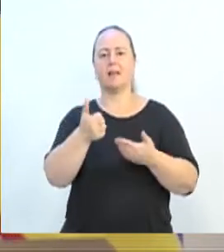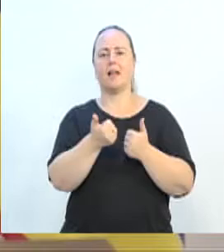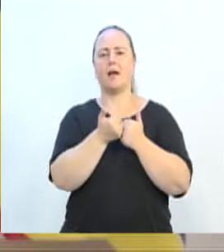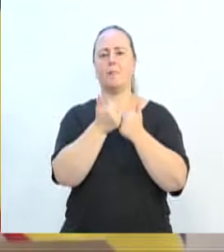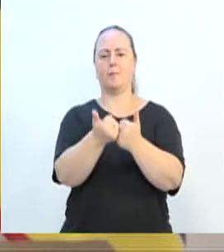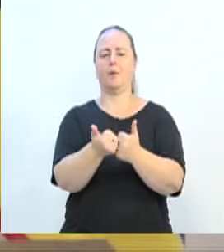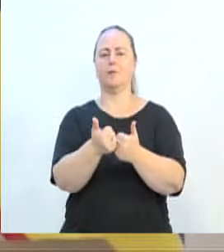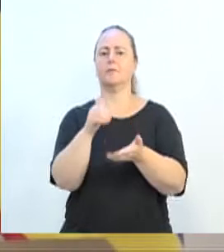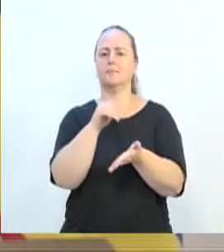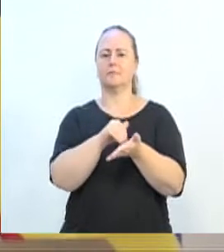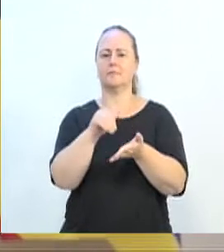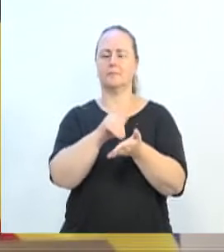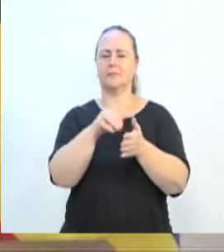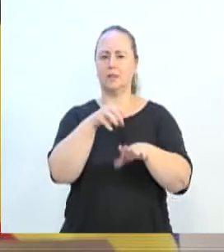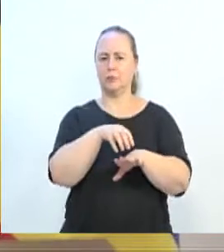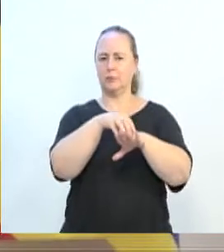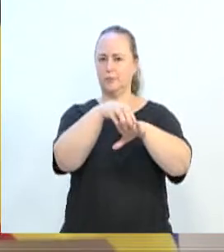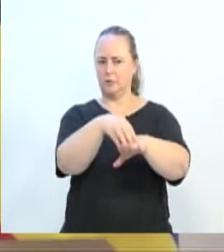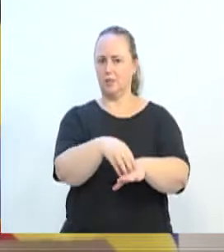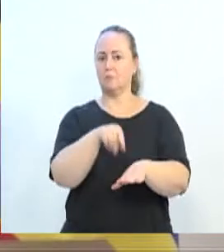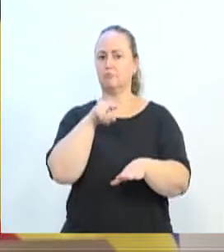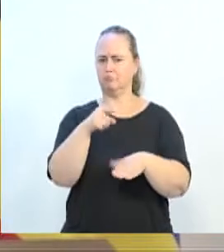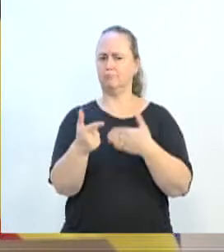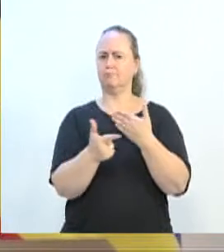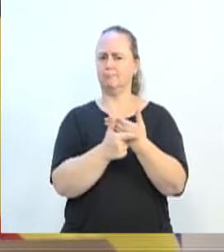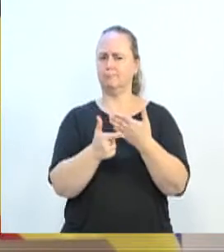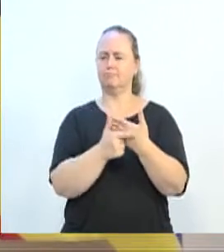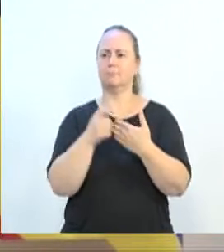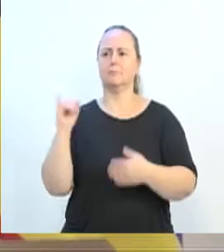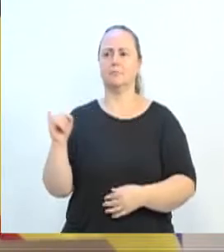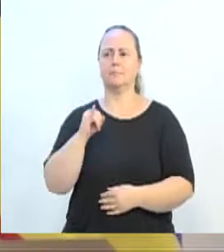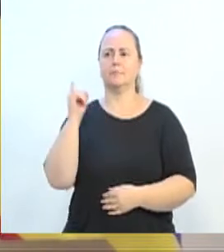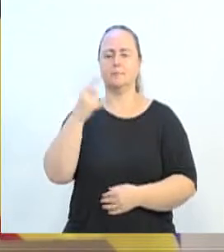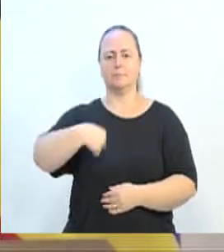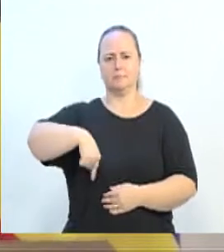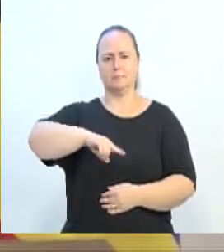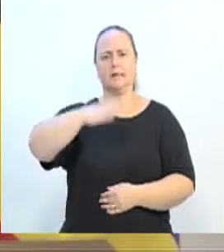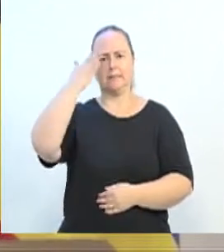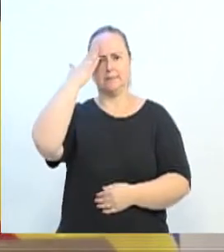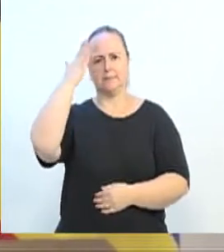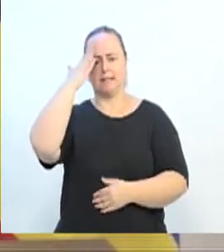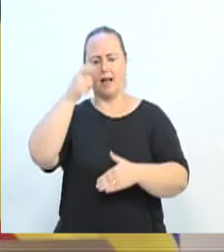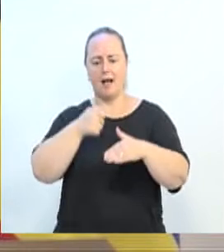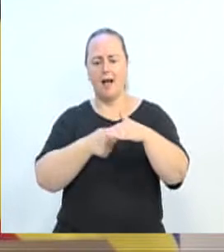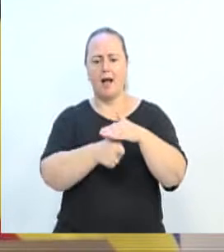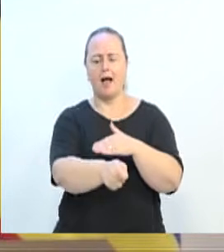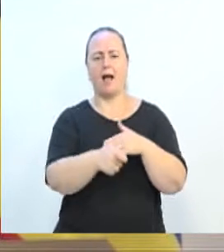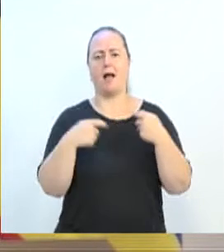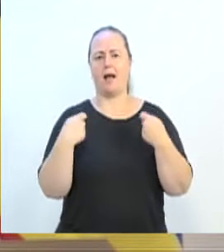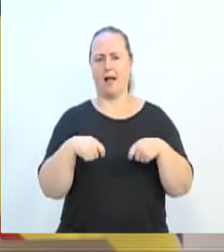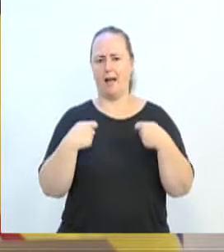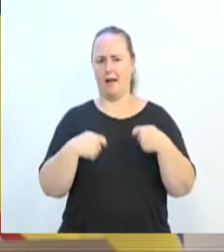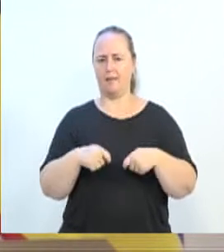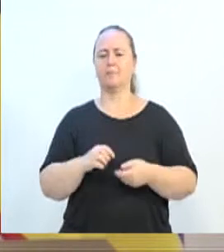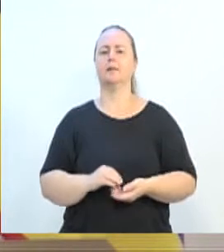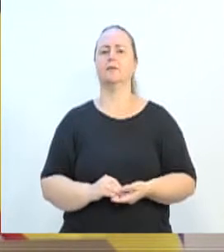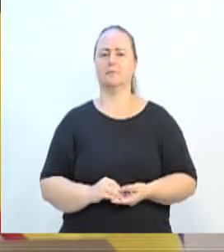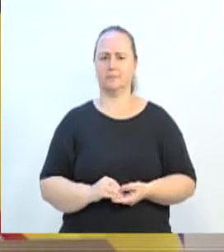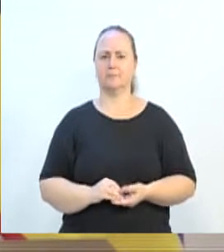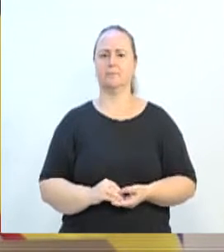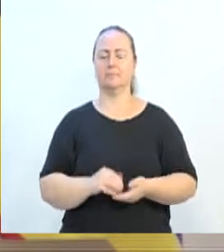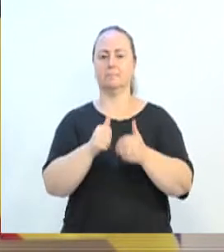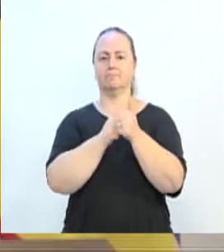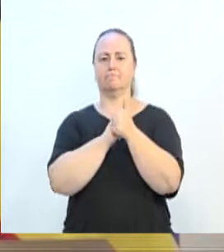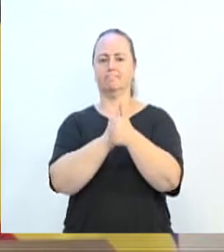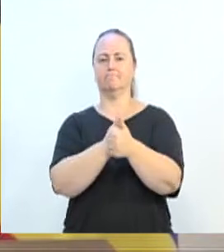Turismo, que tem feito um papel importante. Muita gente também sabe que precisa de alguns investimentos lá naquela região. Então, a gente vai estar acompanhando